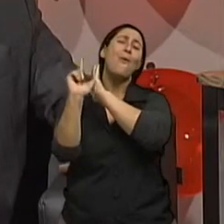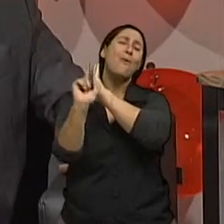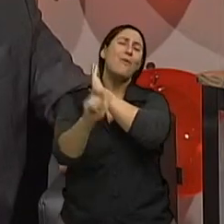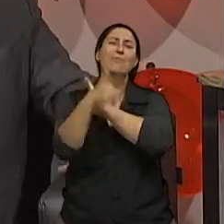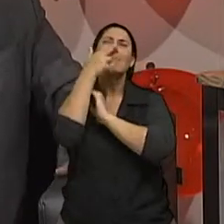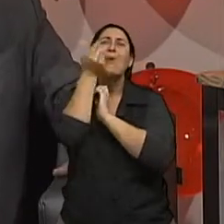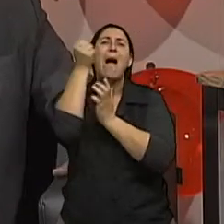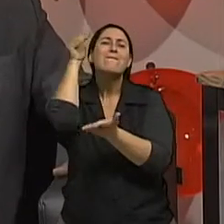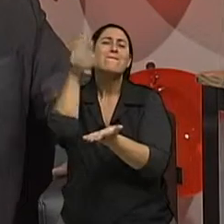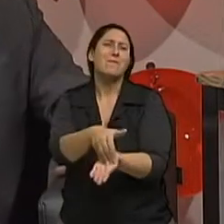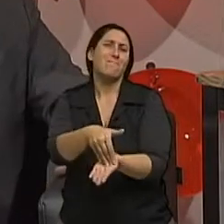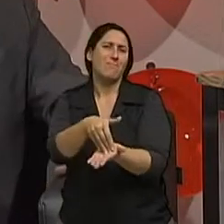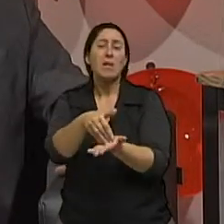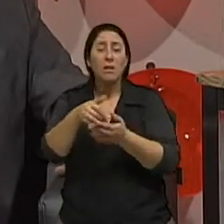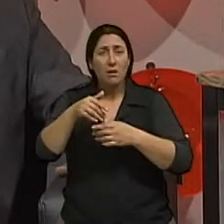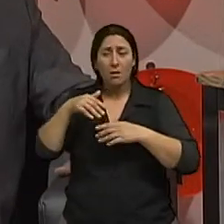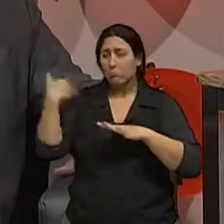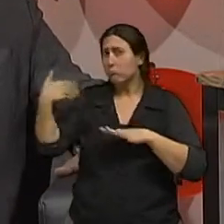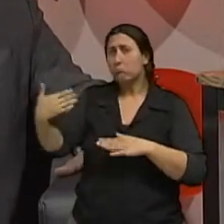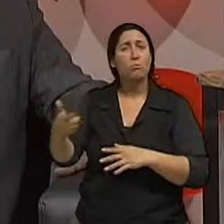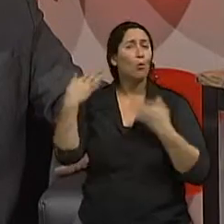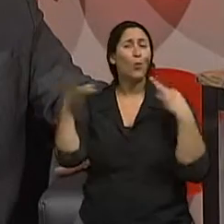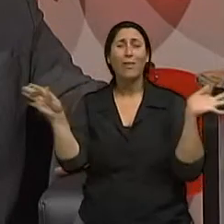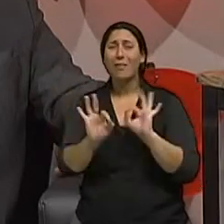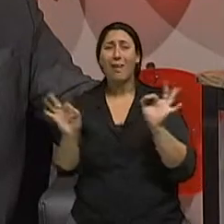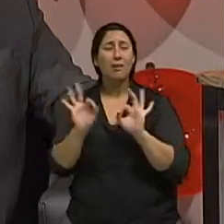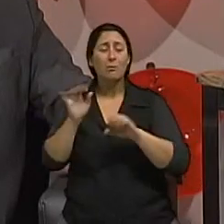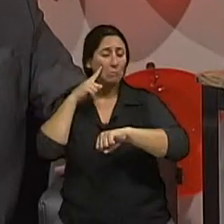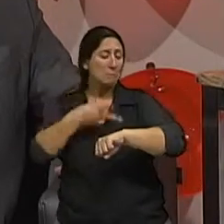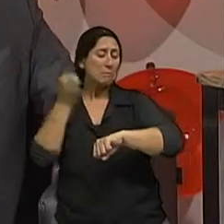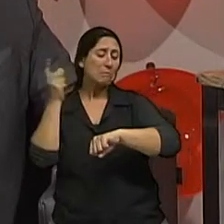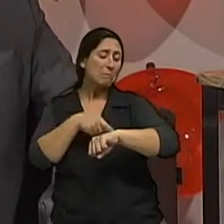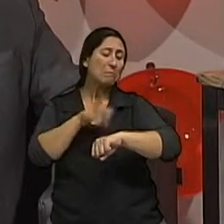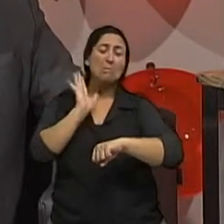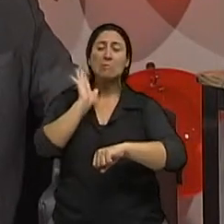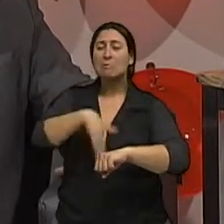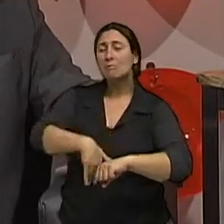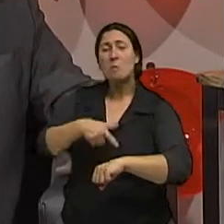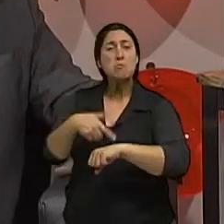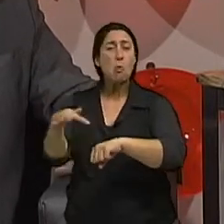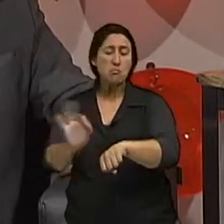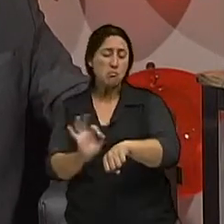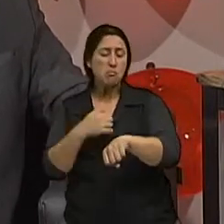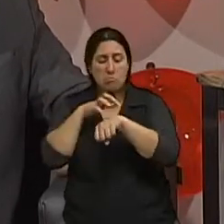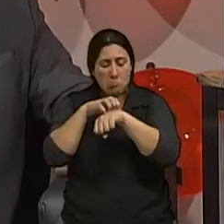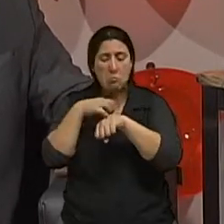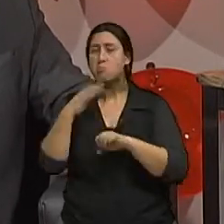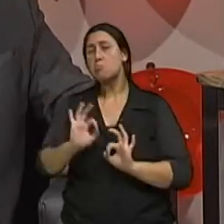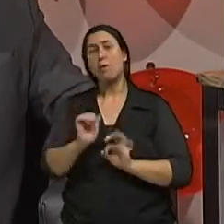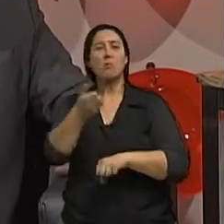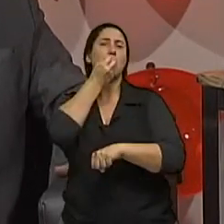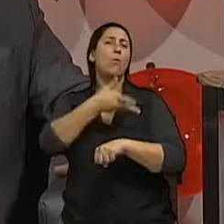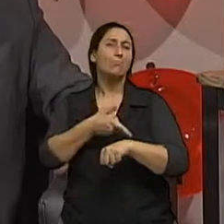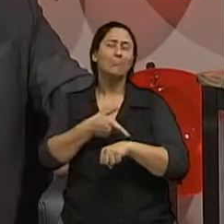e mesmo nesse momento a gente tem como ainda abordar a doença abordar no